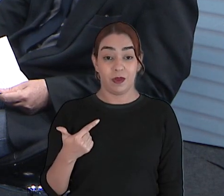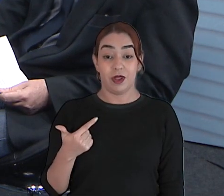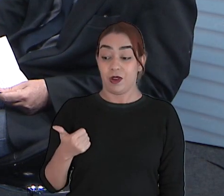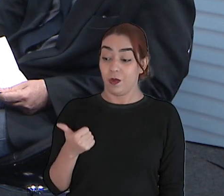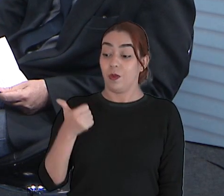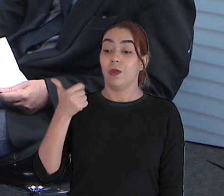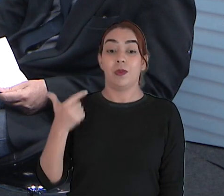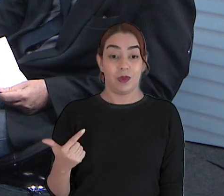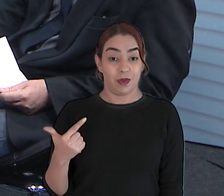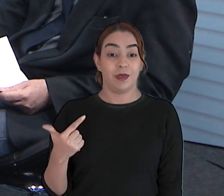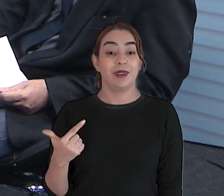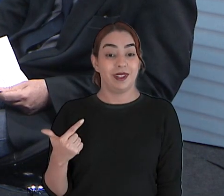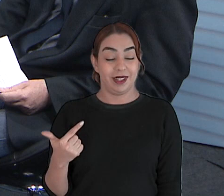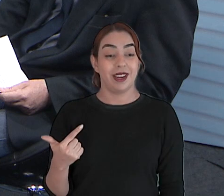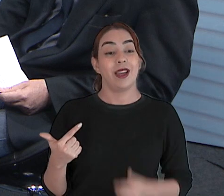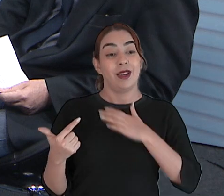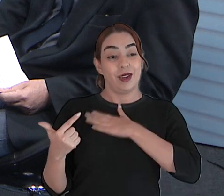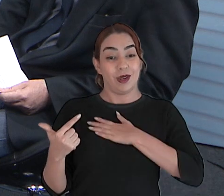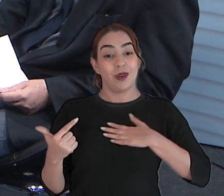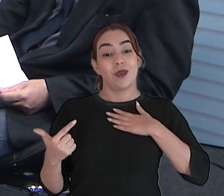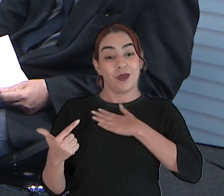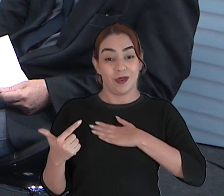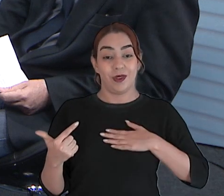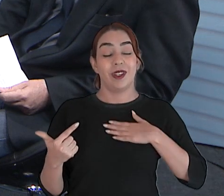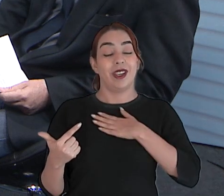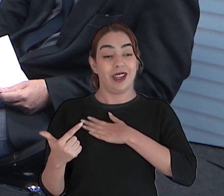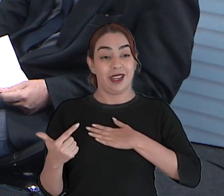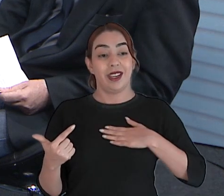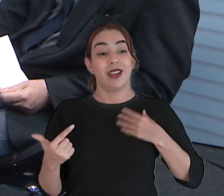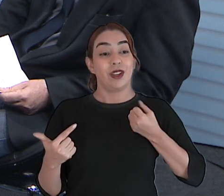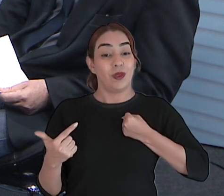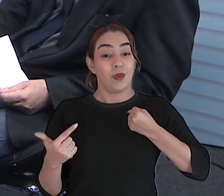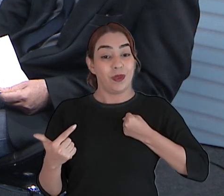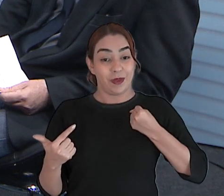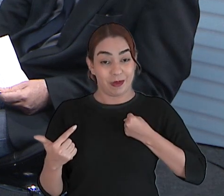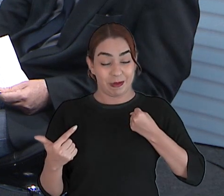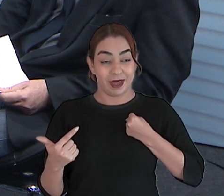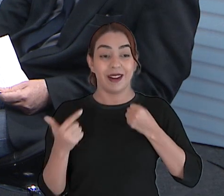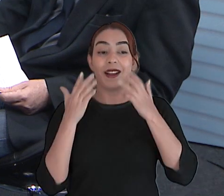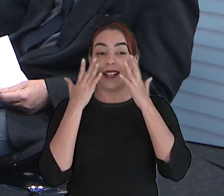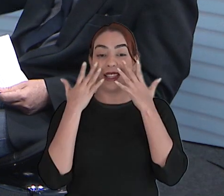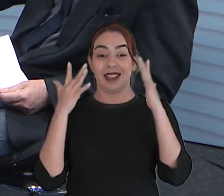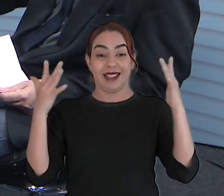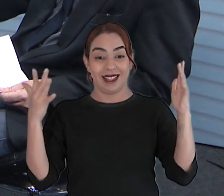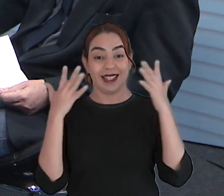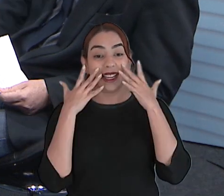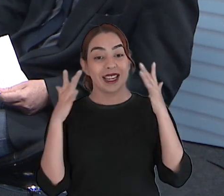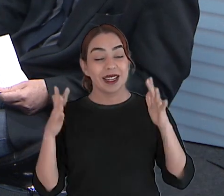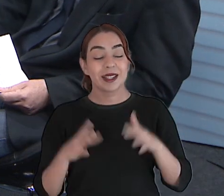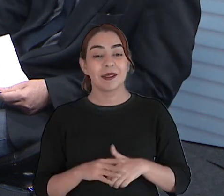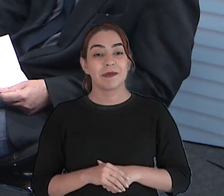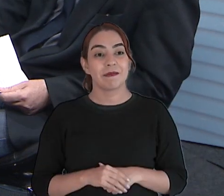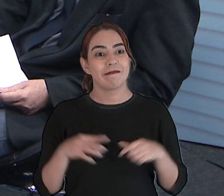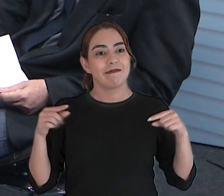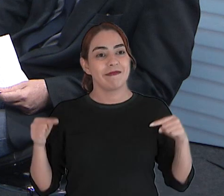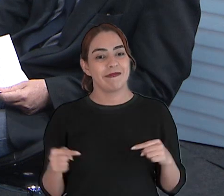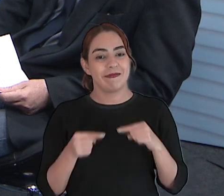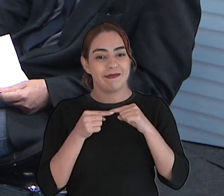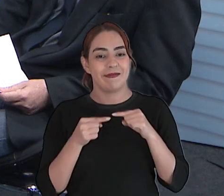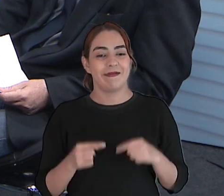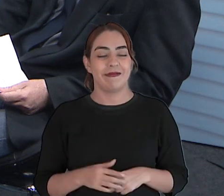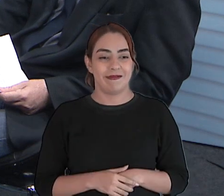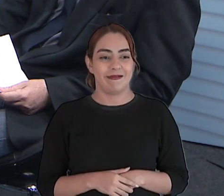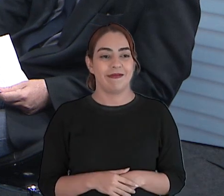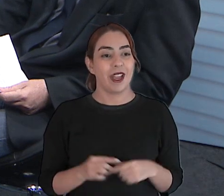para brilhantar o número do programa. Coincidência. Coincidência, claro. É verdade.